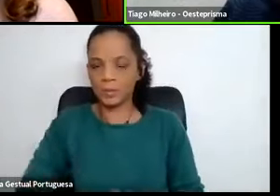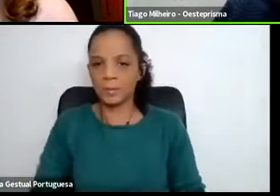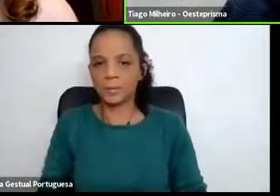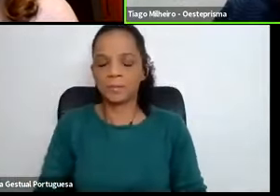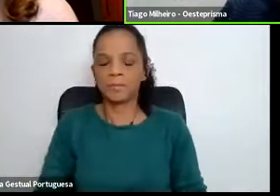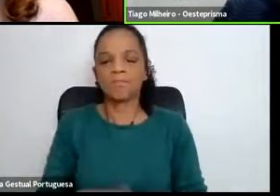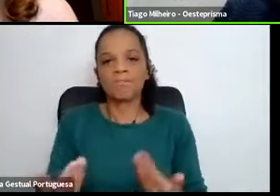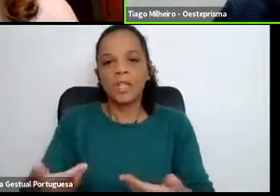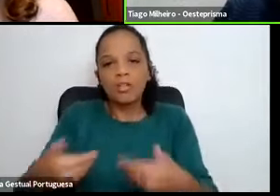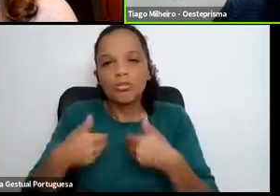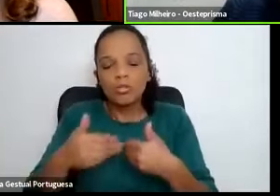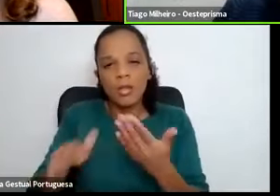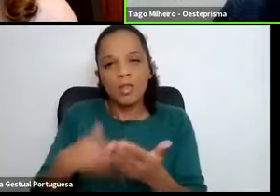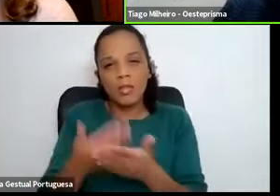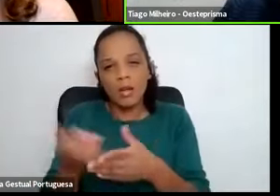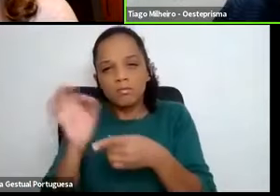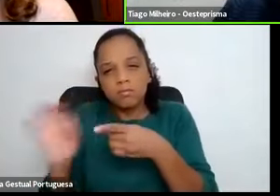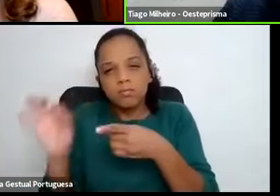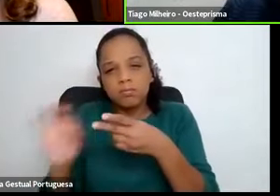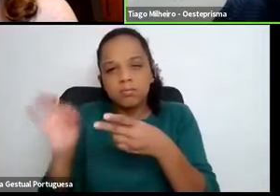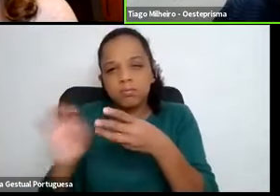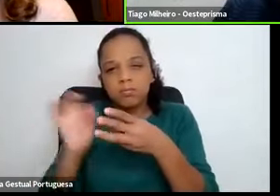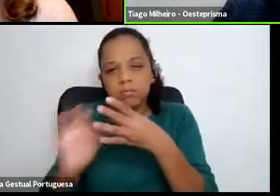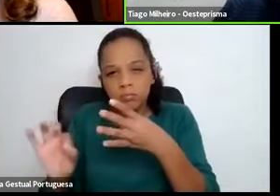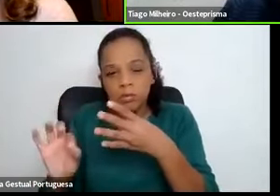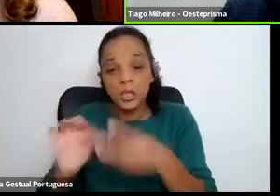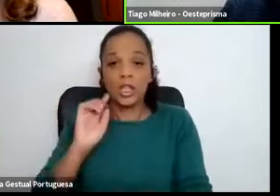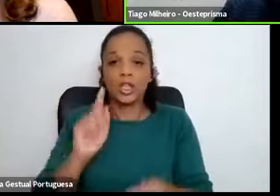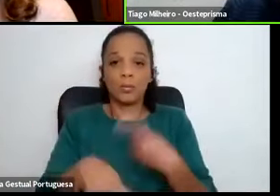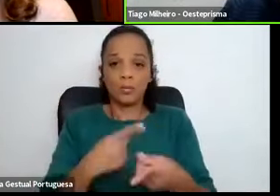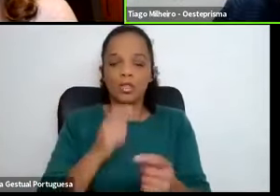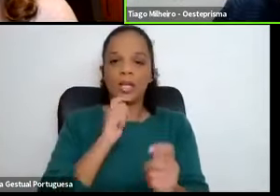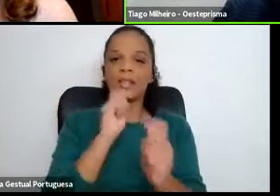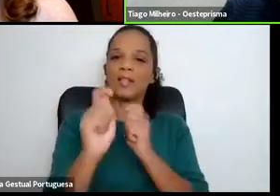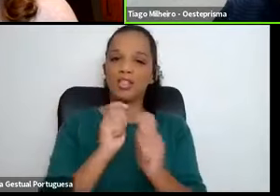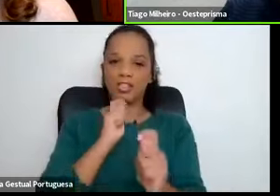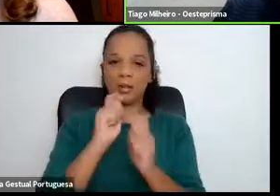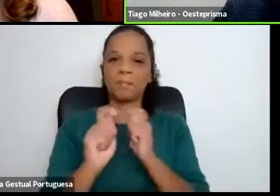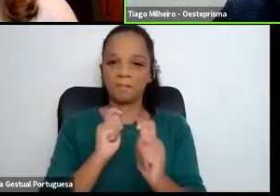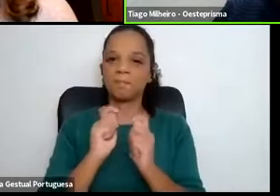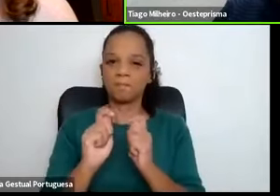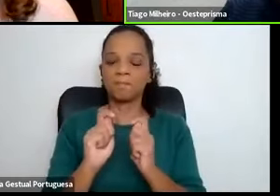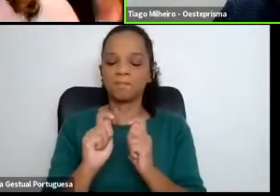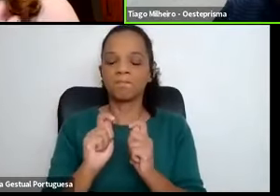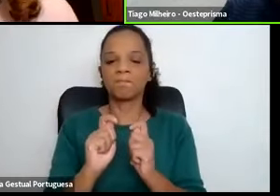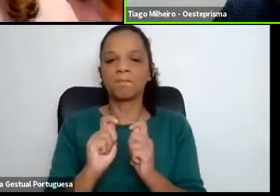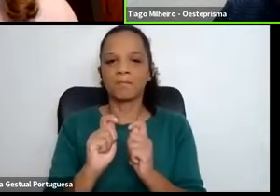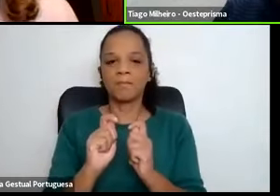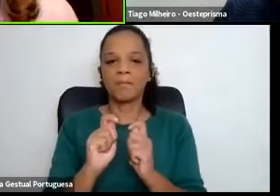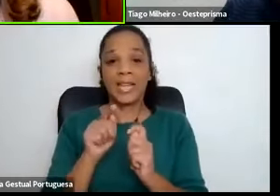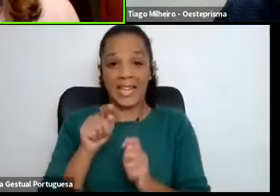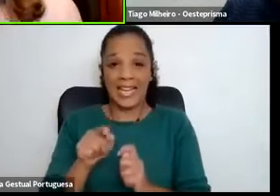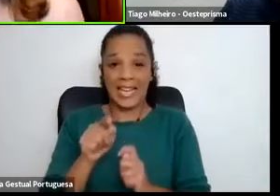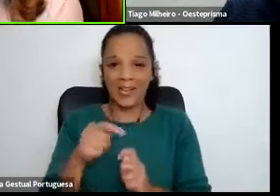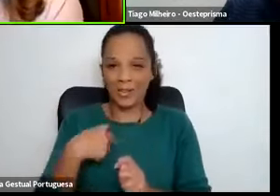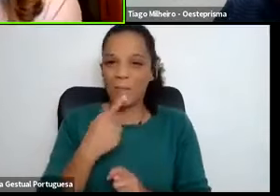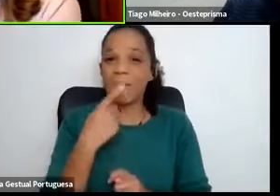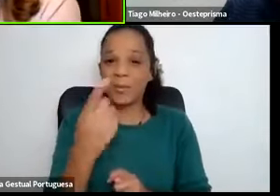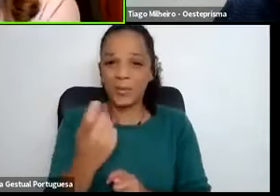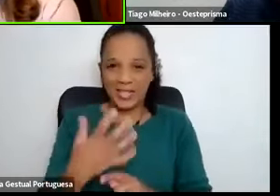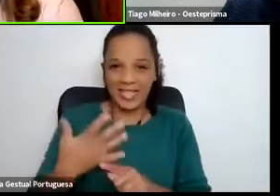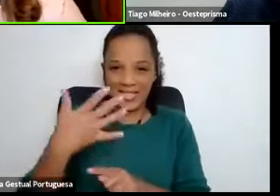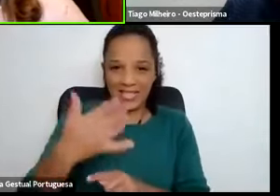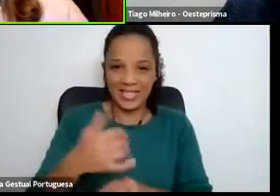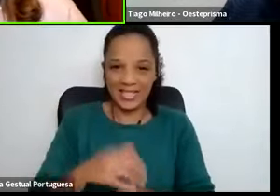Ajudou-nos a definir. E depois, na própria entrevista... Pronto, era isso que eu ia perguntar.